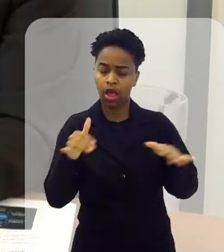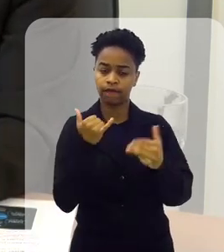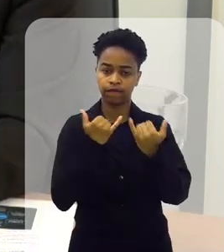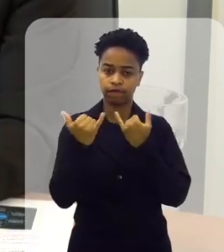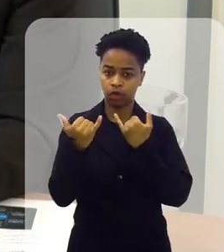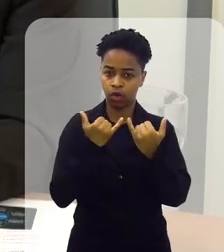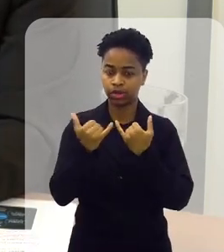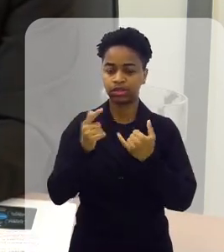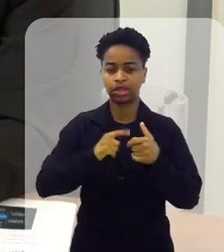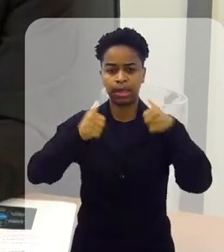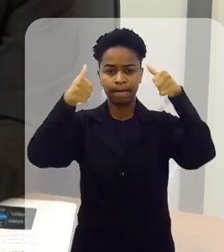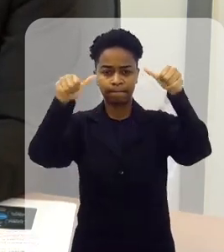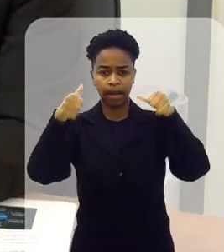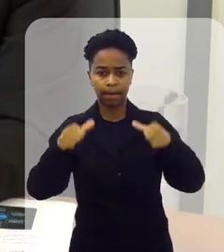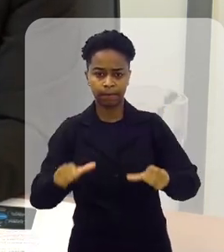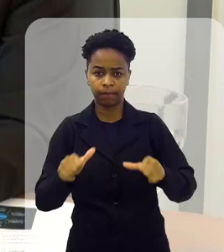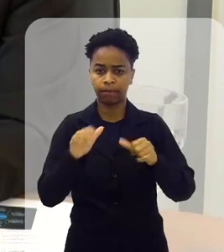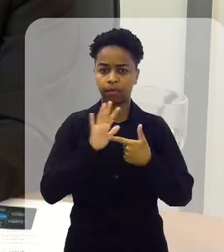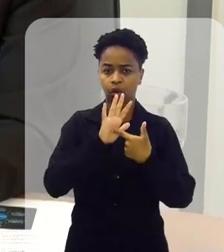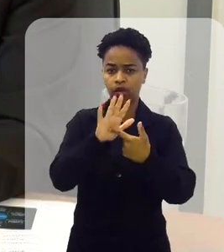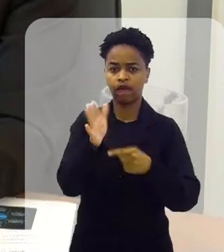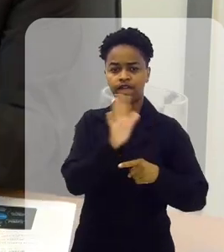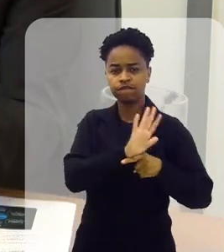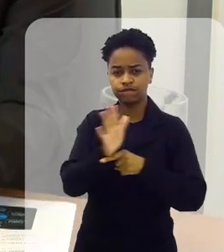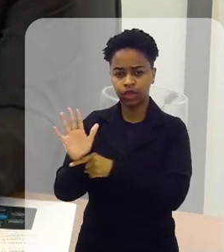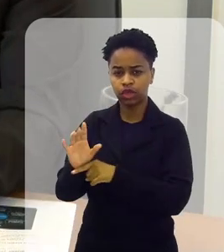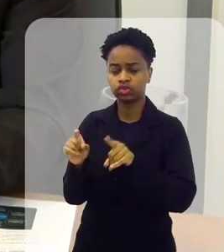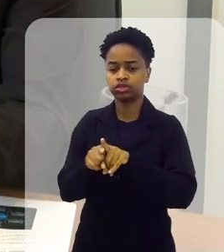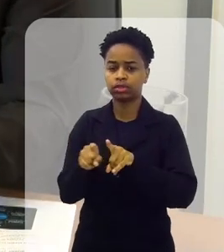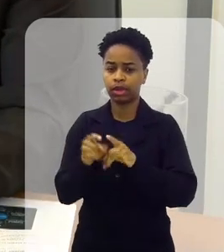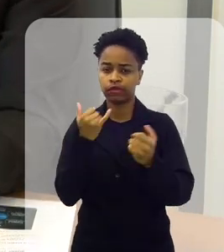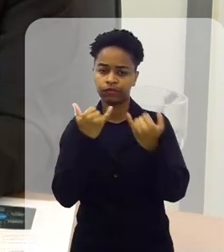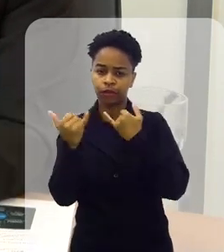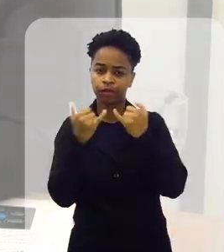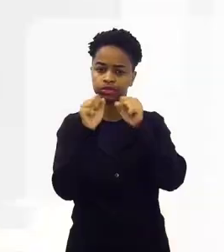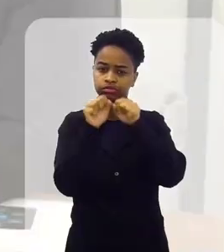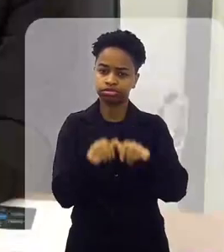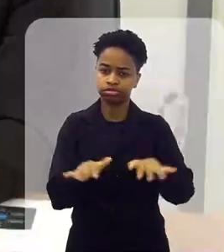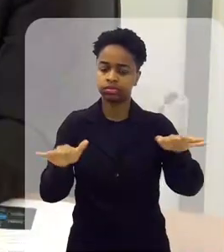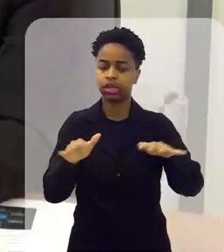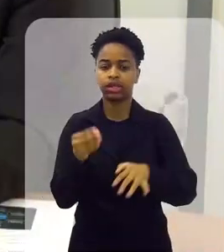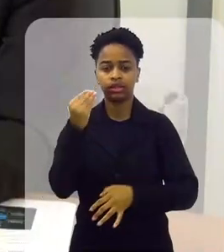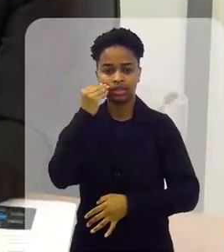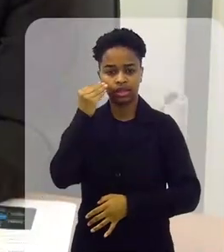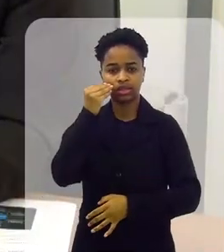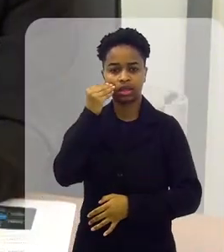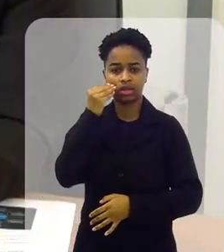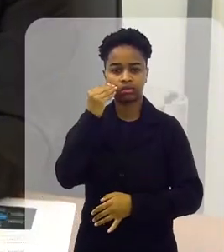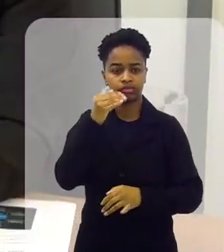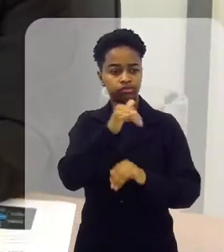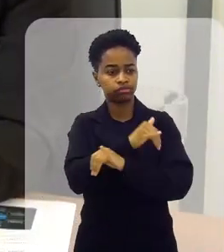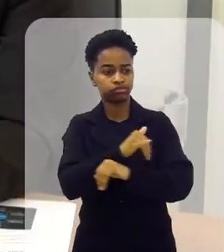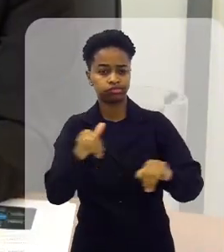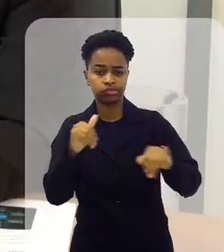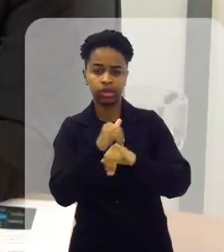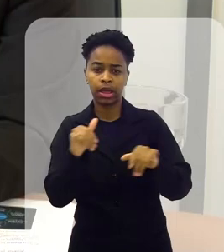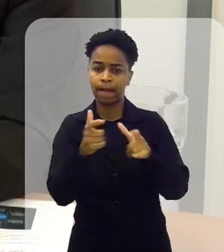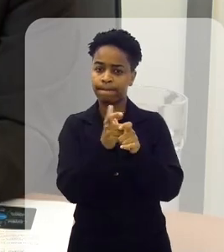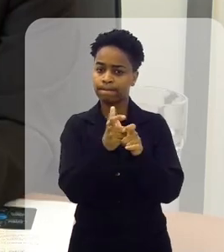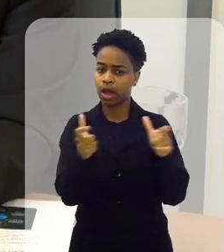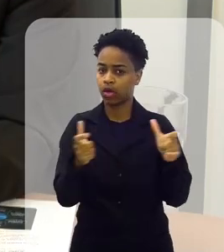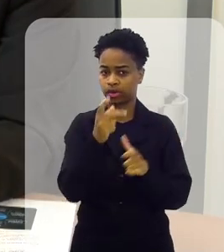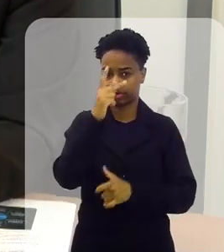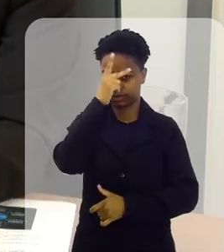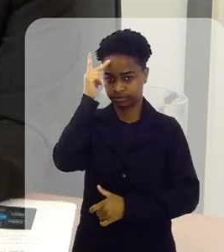informações, com cartazes, banners, vídeos educacionais, informativos, levando essa informação importante aí para o